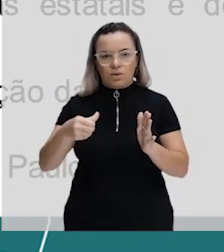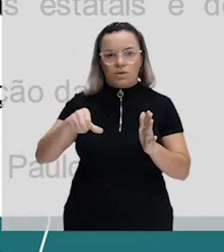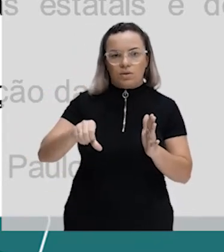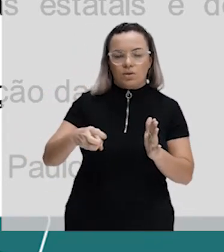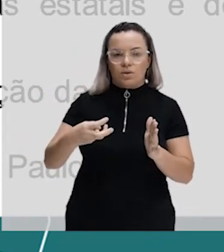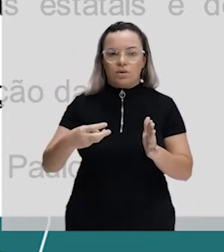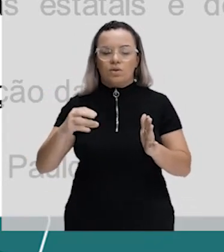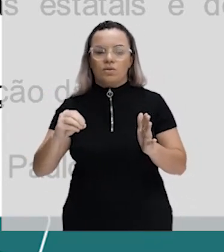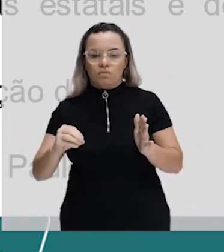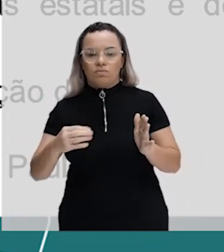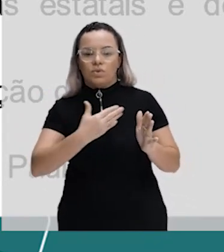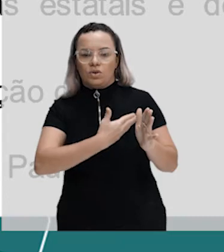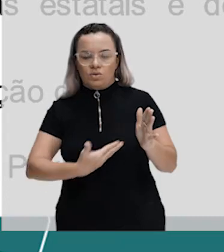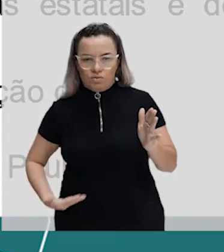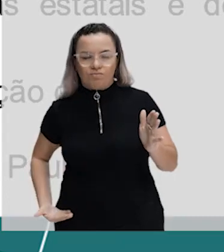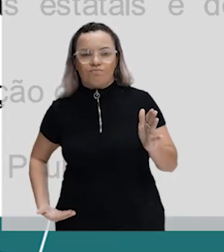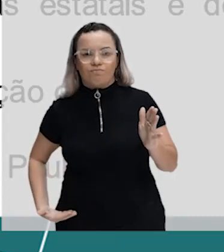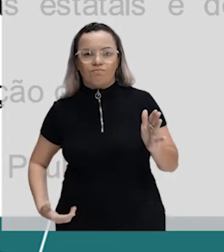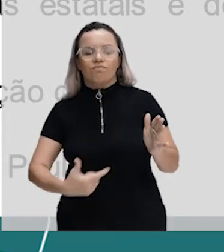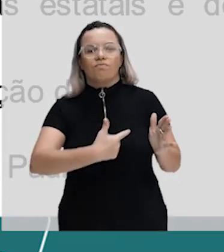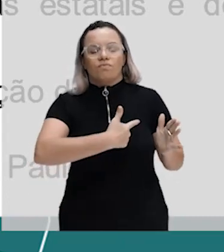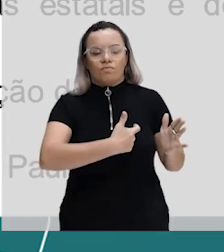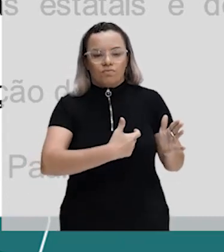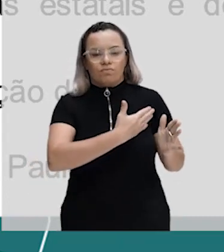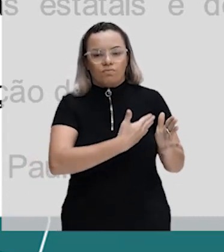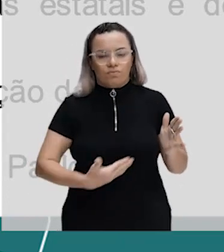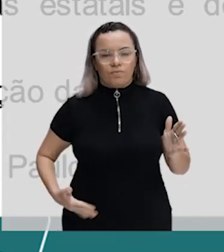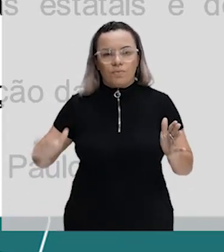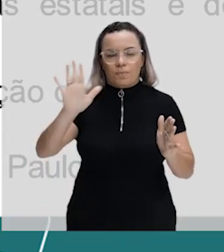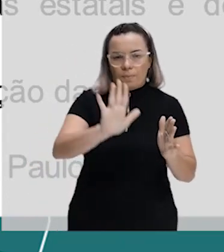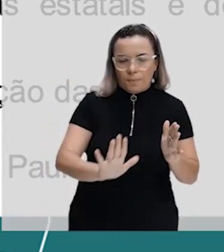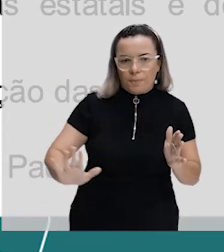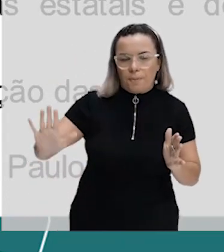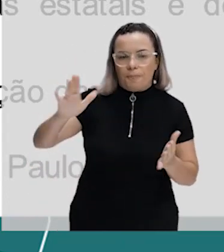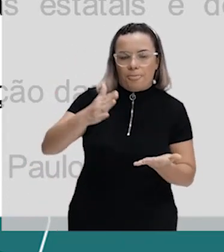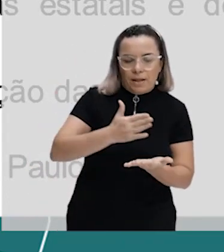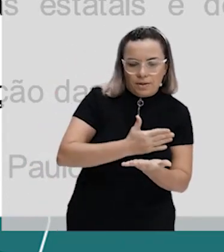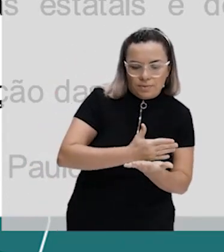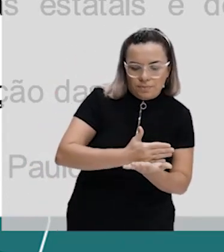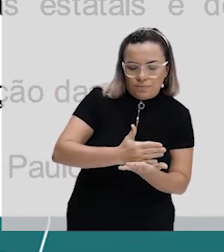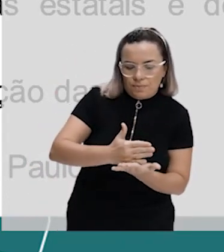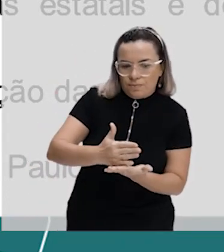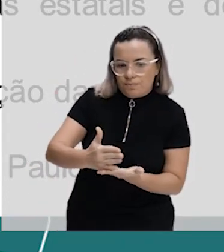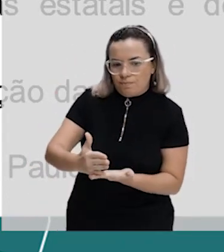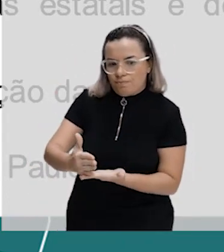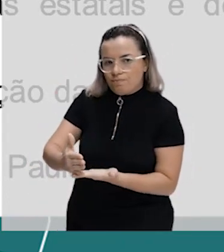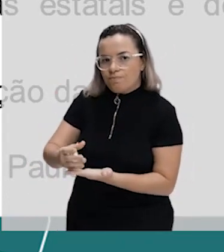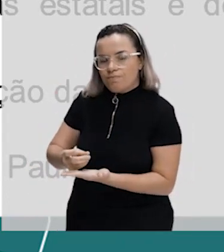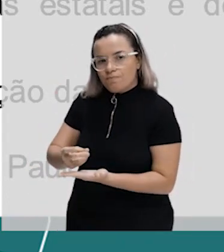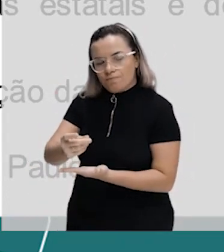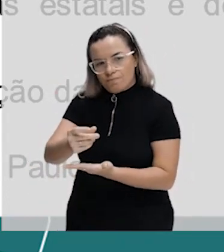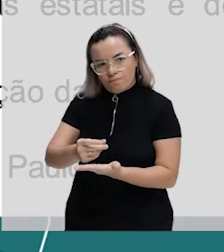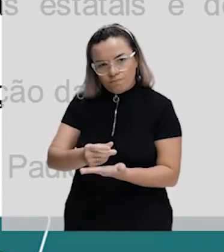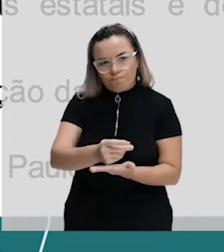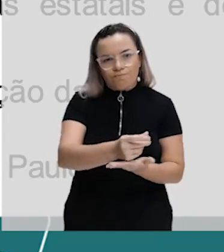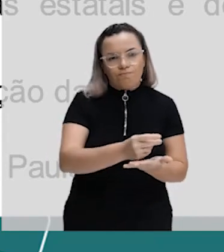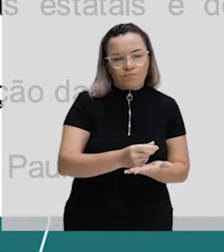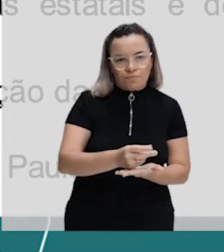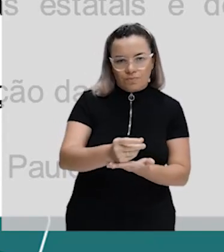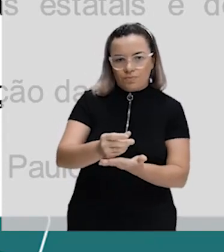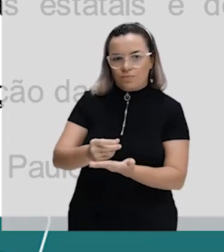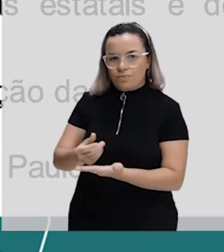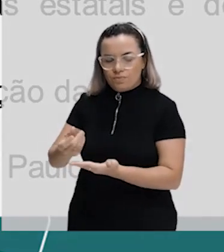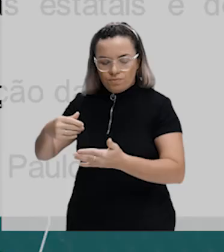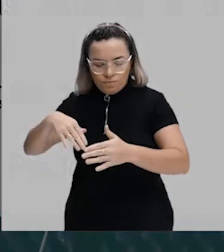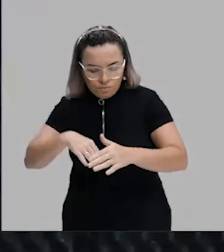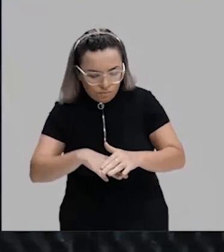década de 30, no governo de Getúlio Vargas. Quando o governo nacional, ele começa a fazer um grande investimento, principalmente na